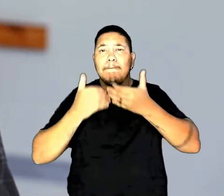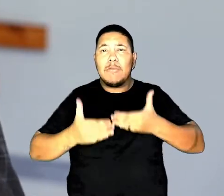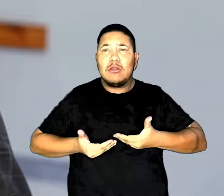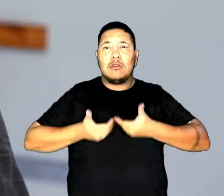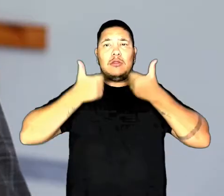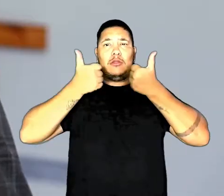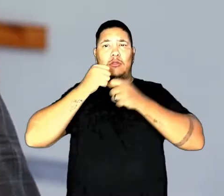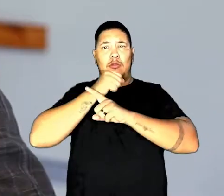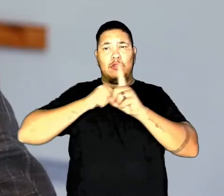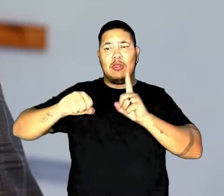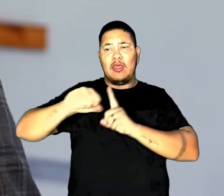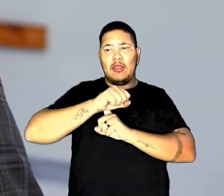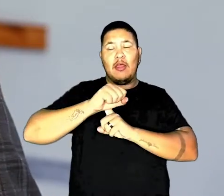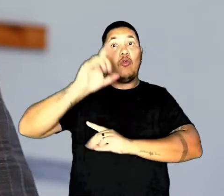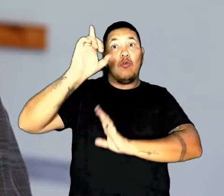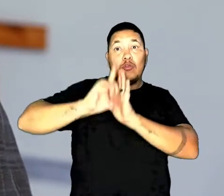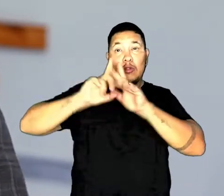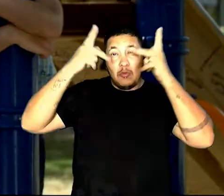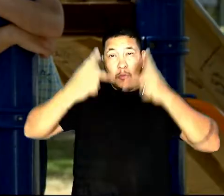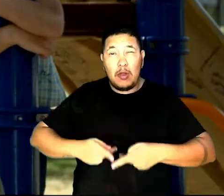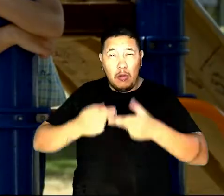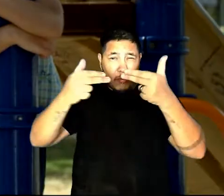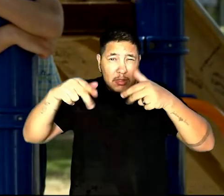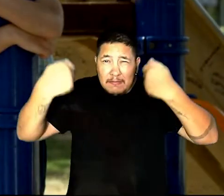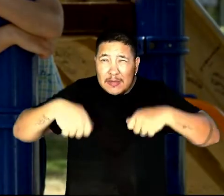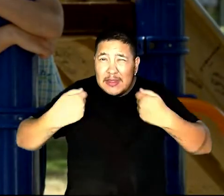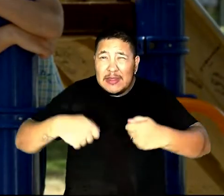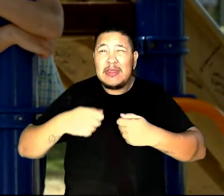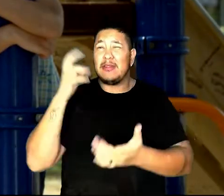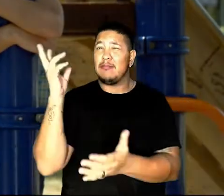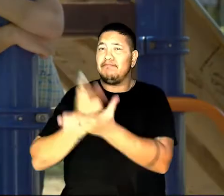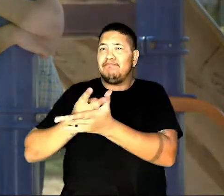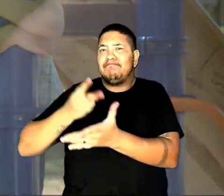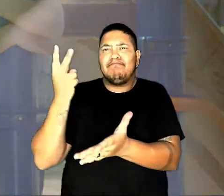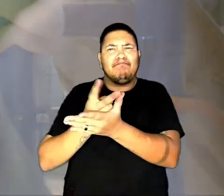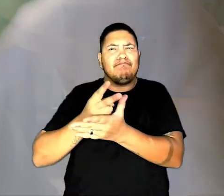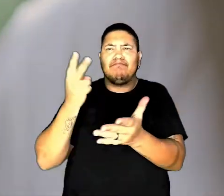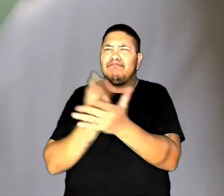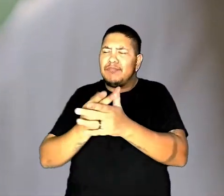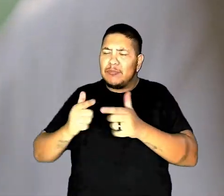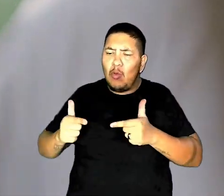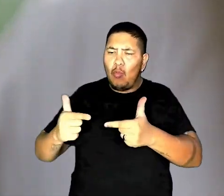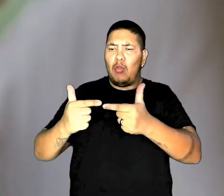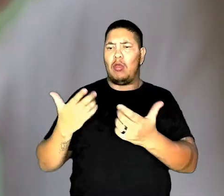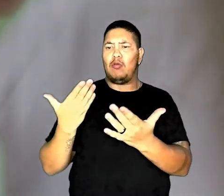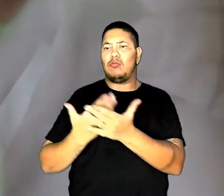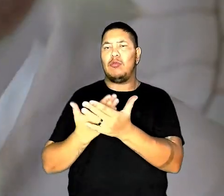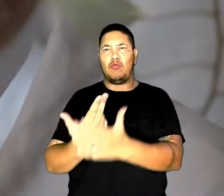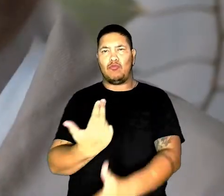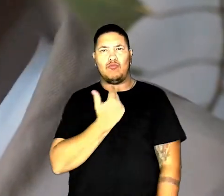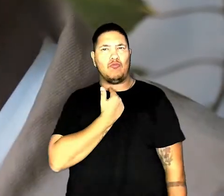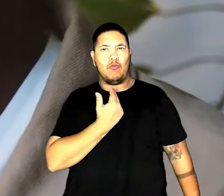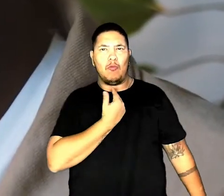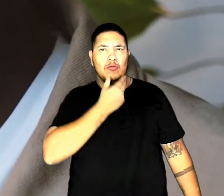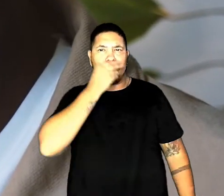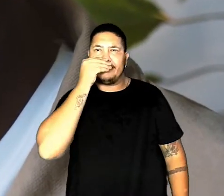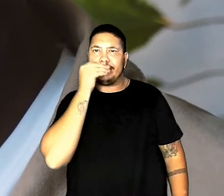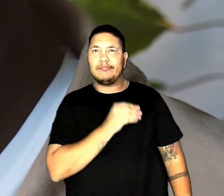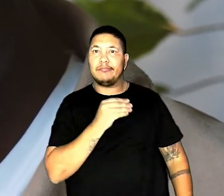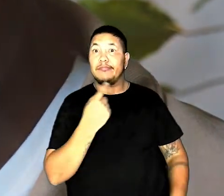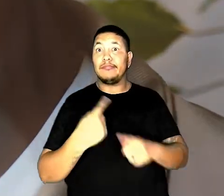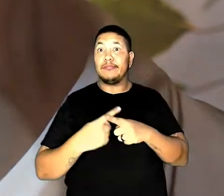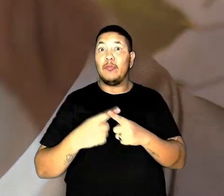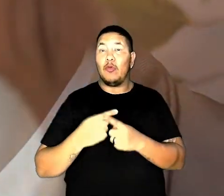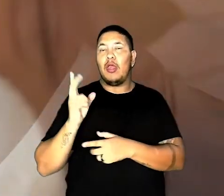reverter em benefício da nossa sociedade. Direitos humanos é algo que você precisa estar constantemente estudando, você não